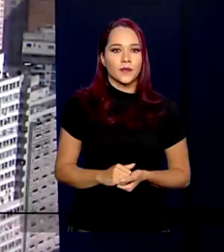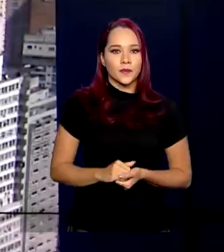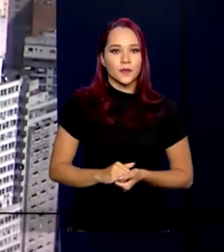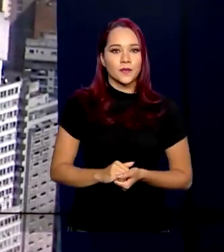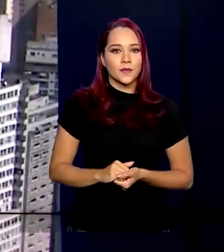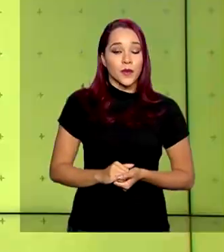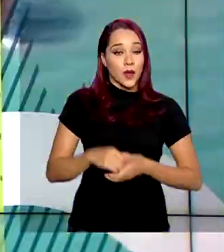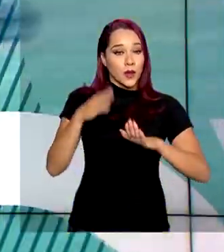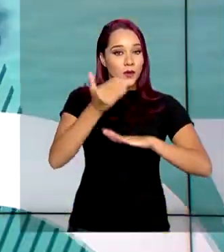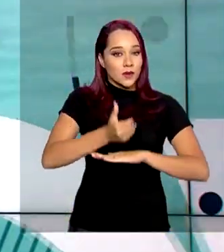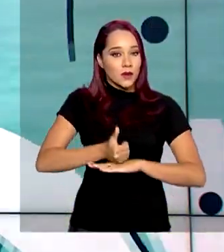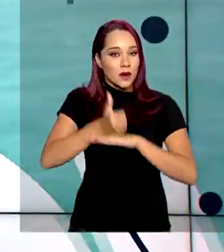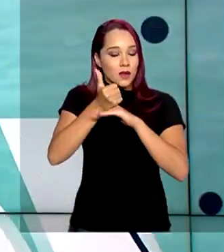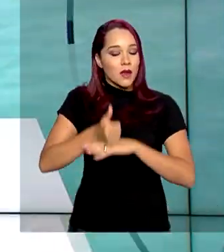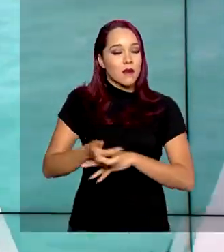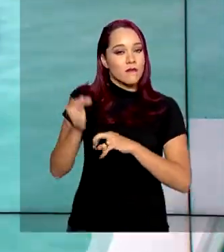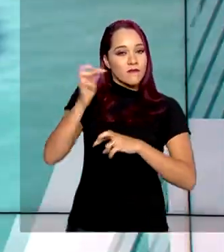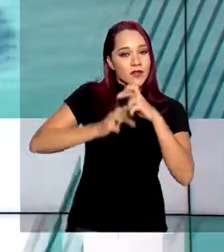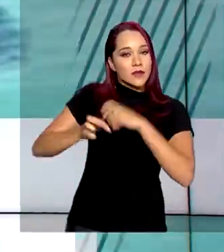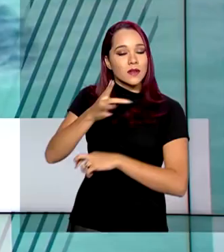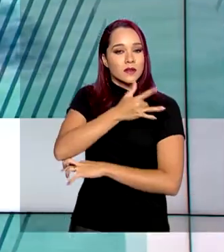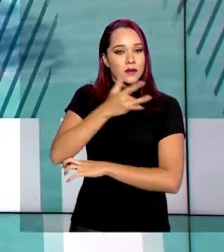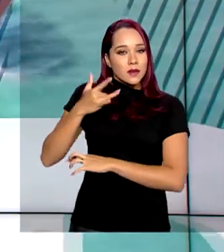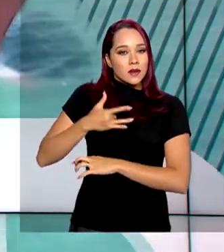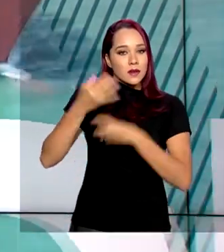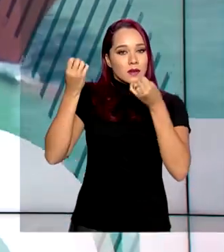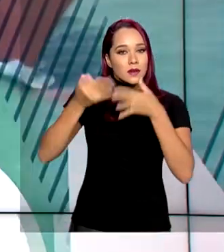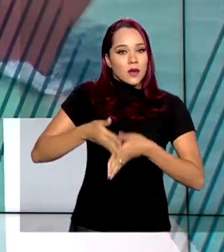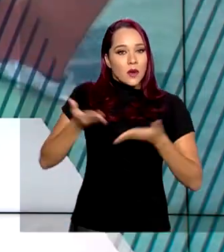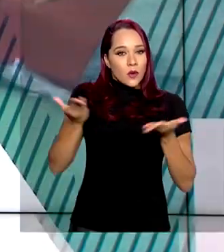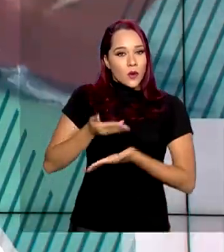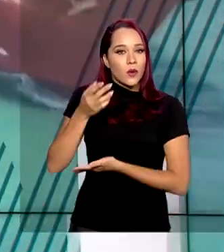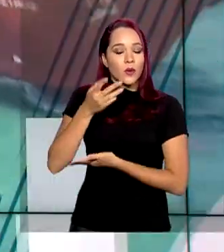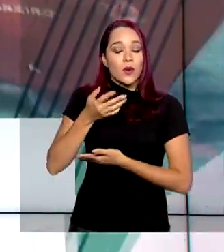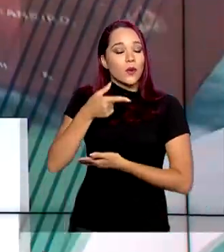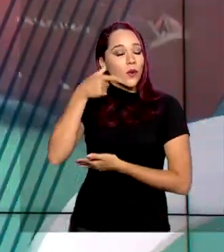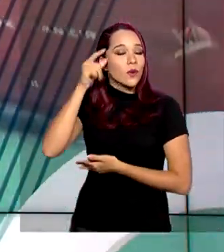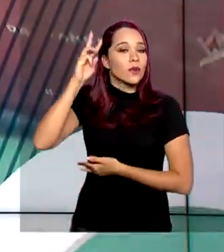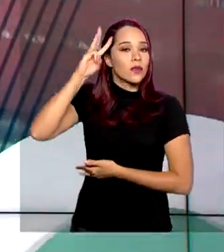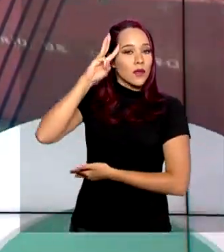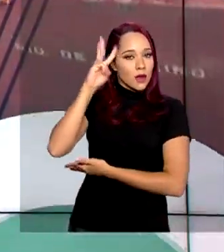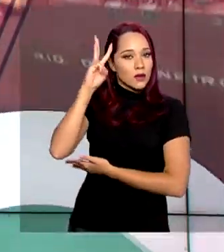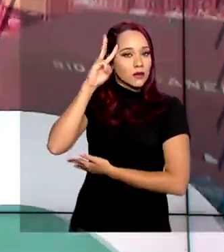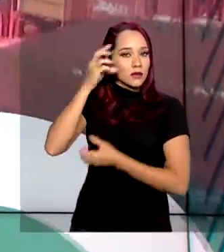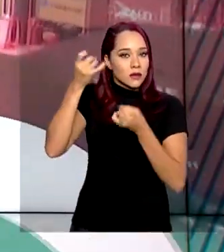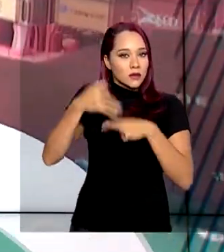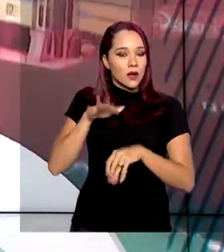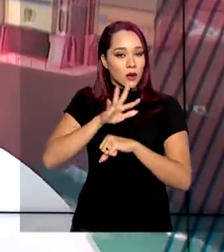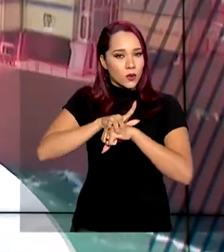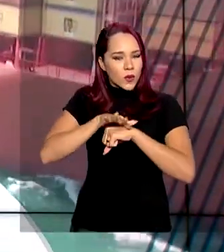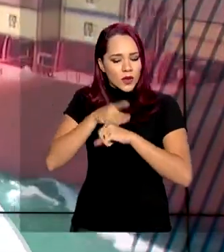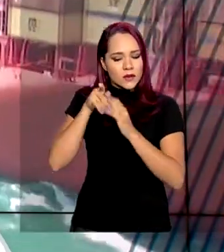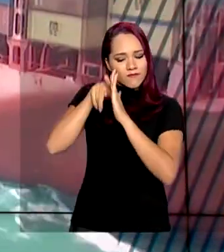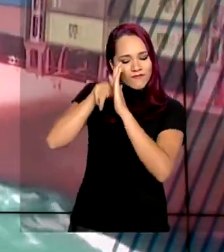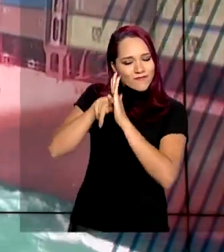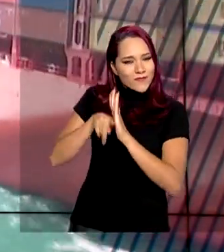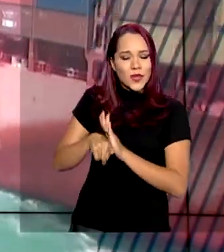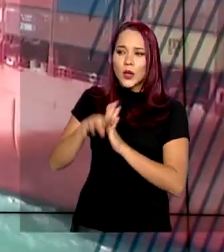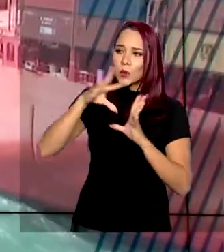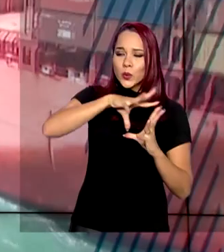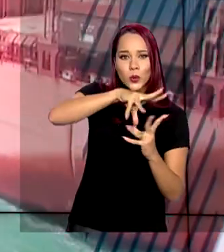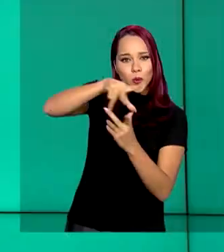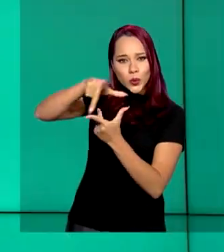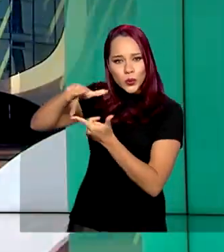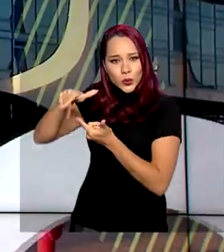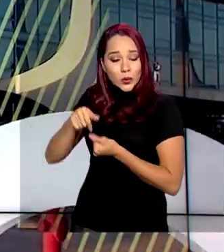E o secretário de Vigilância em Saúde disse nesta terça-feira que a doença ainda está sendo estudada em todo o mundo